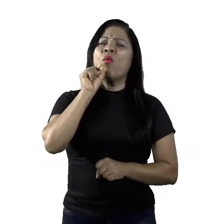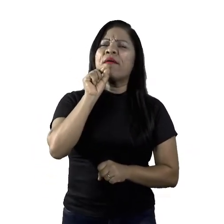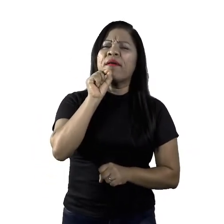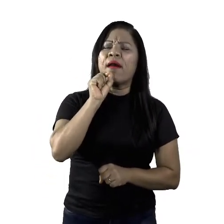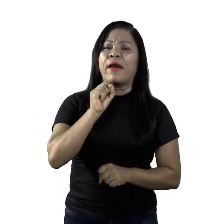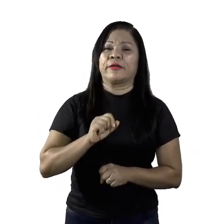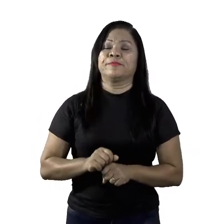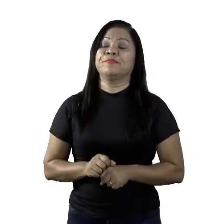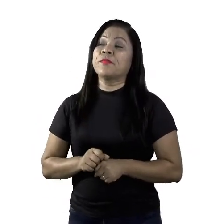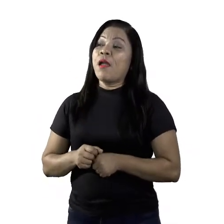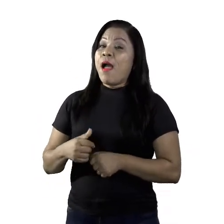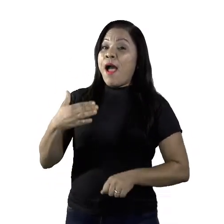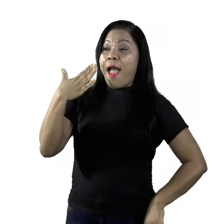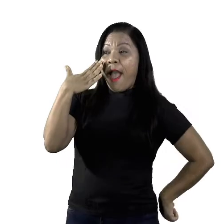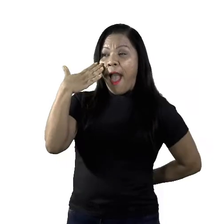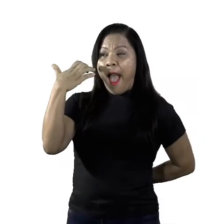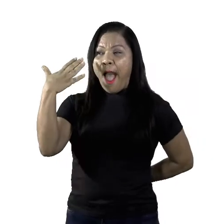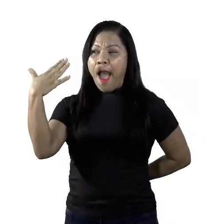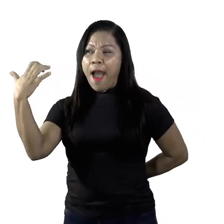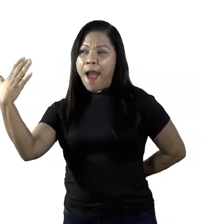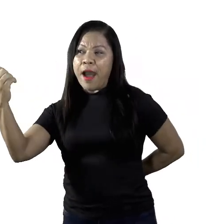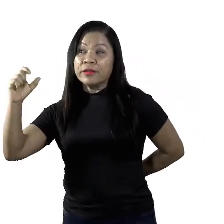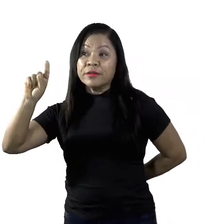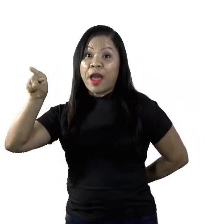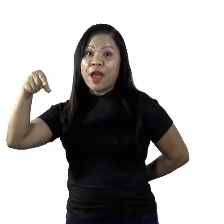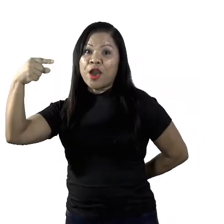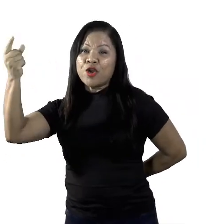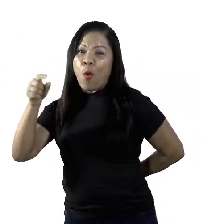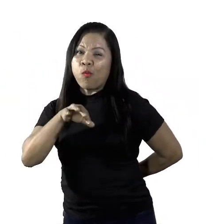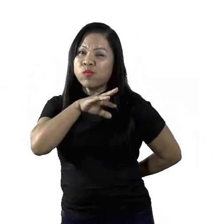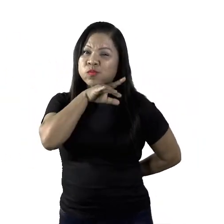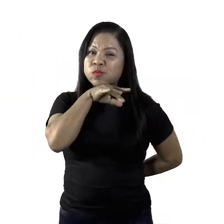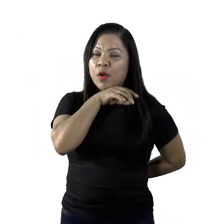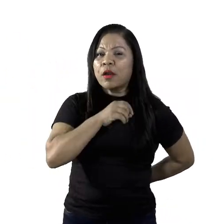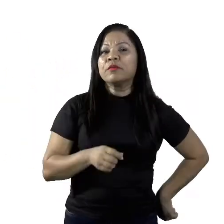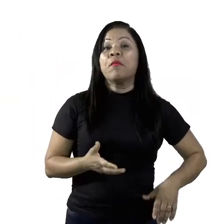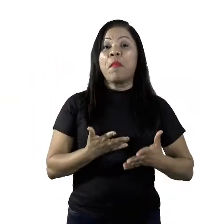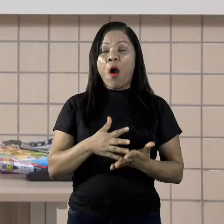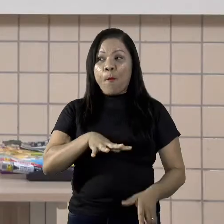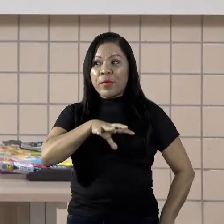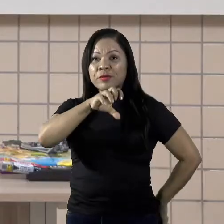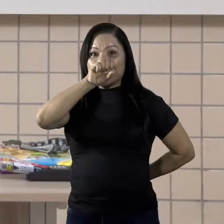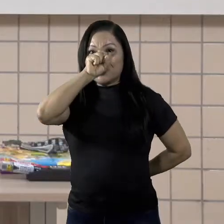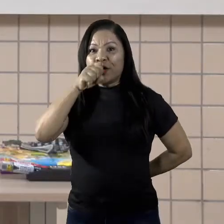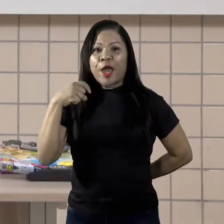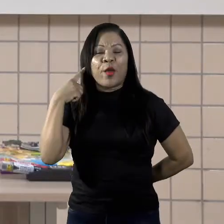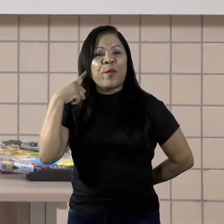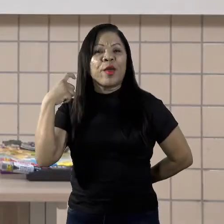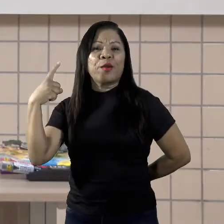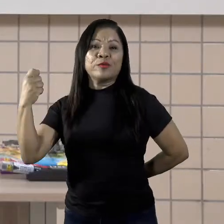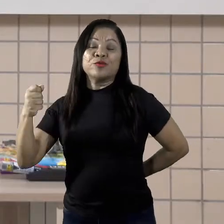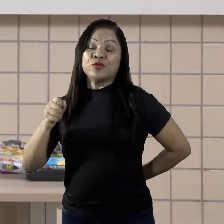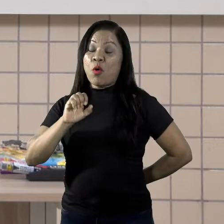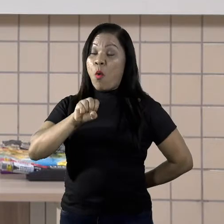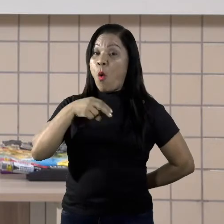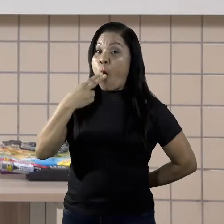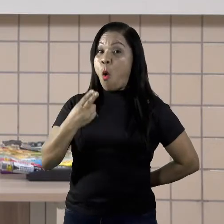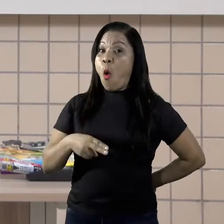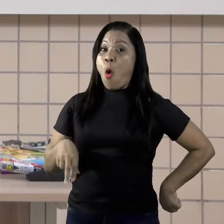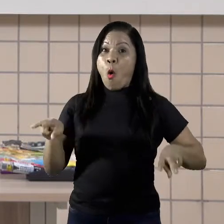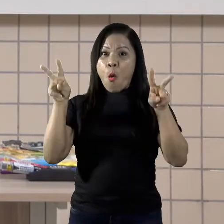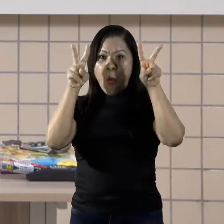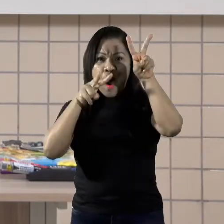parceiro através de cheiro, através de som ou de aspectos visuais, além das lutas também.